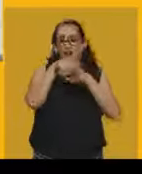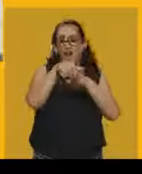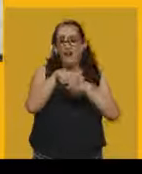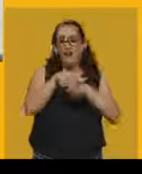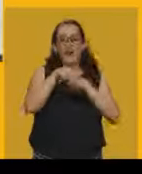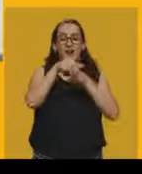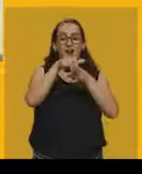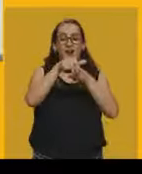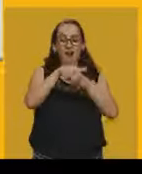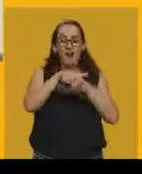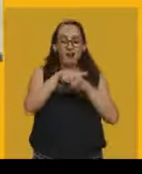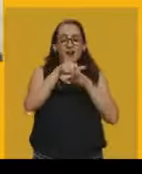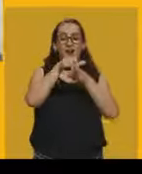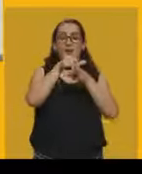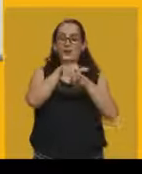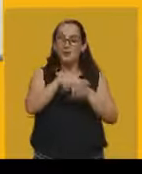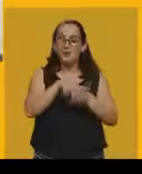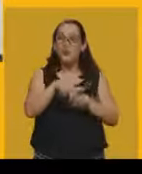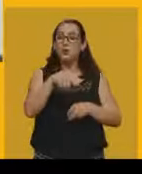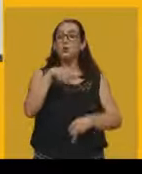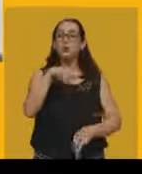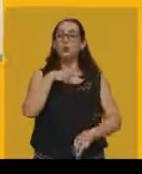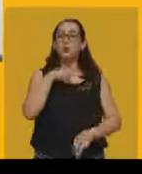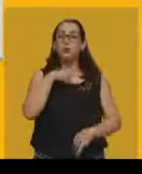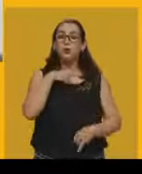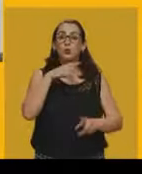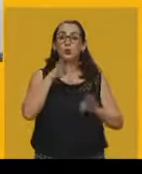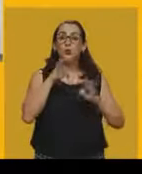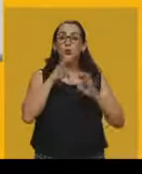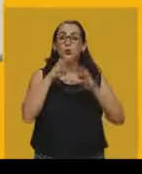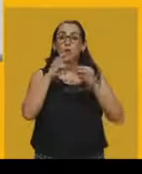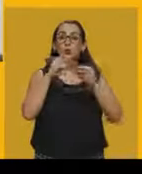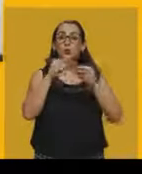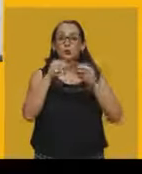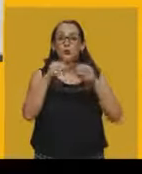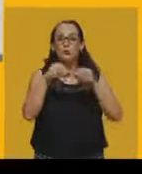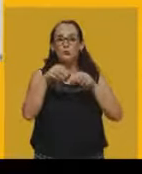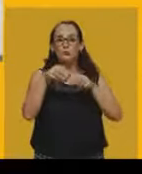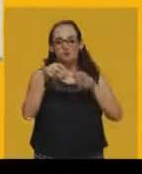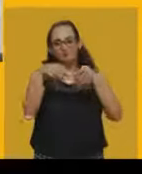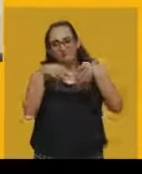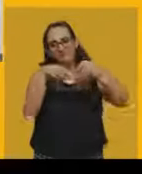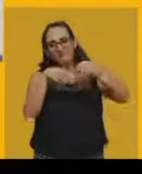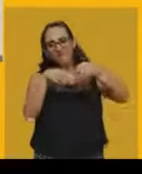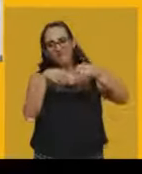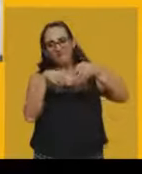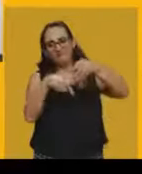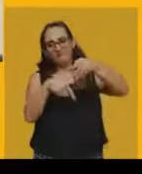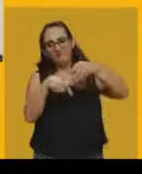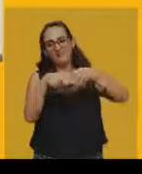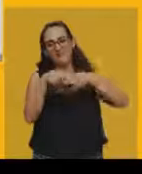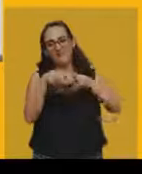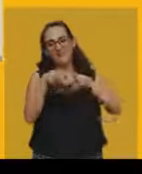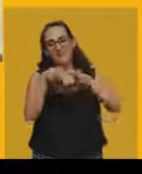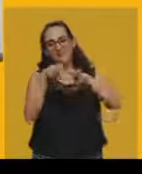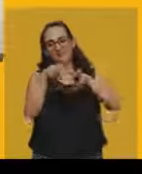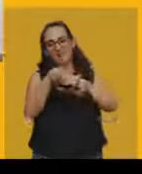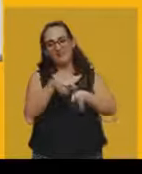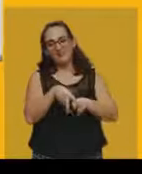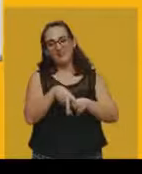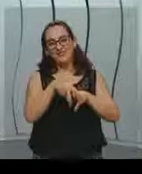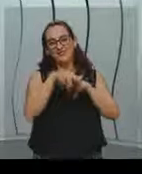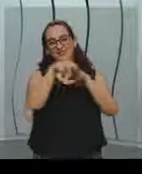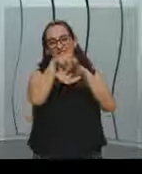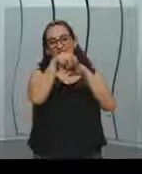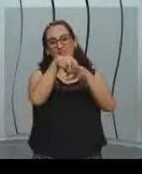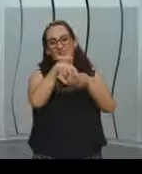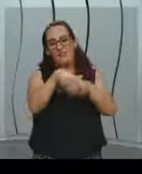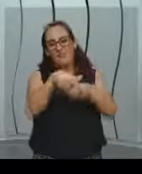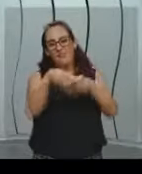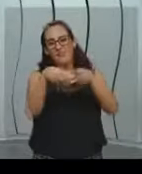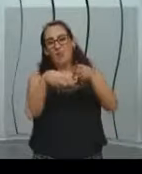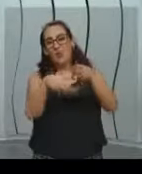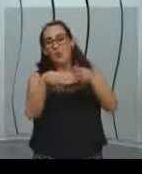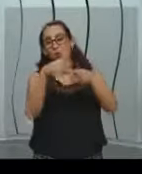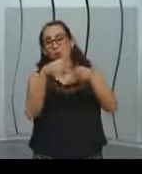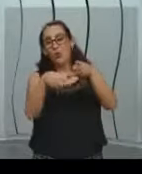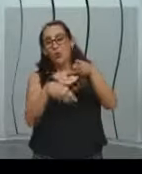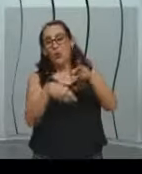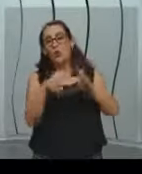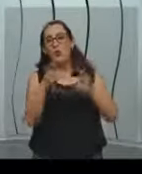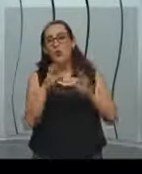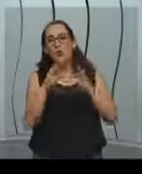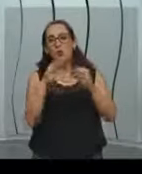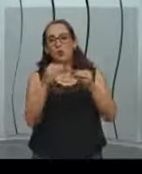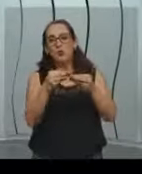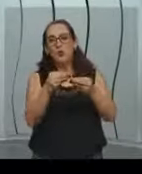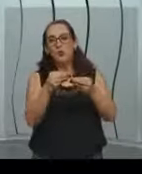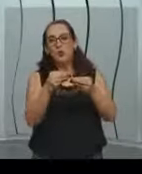todos os pés suspensos no ar. Não era uma finalidade, assim, ah, vou fazer um filme aqui porque é